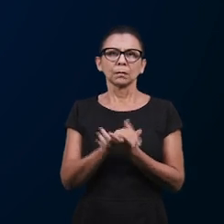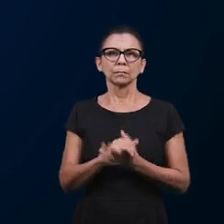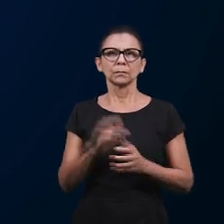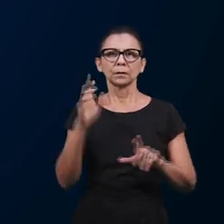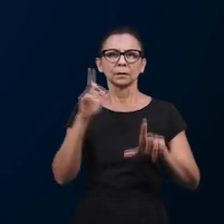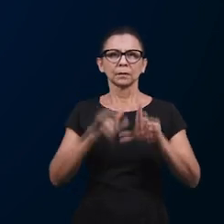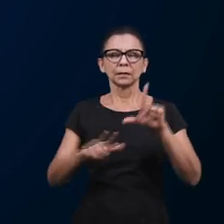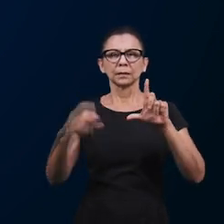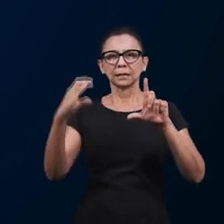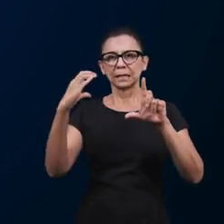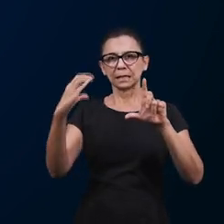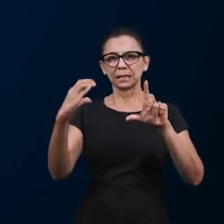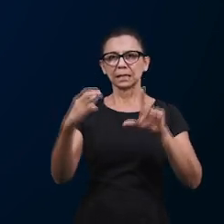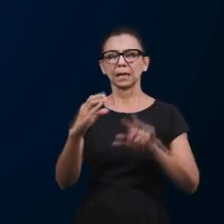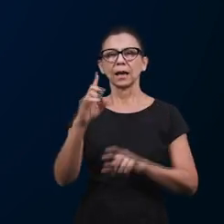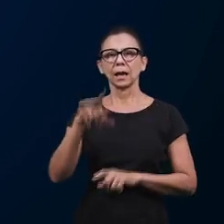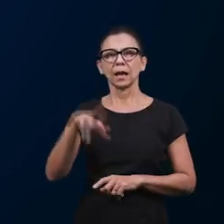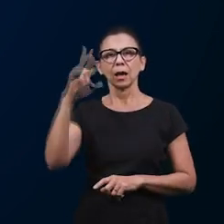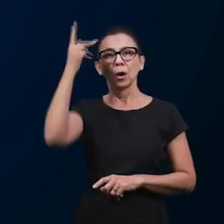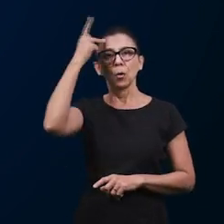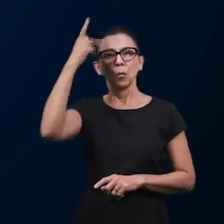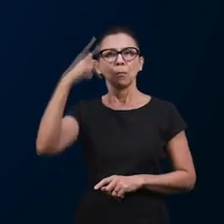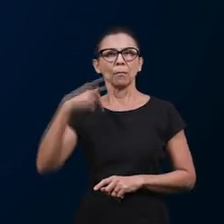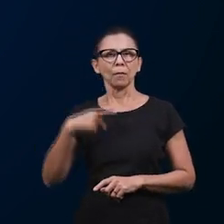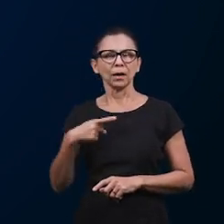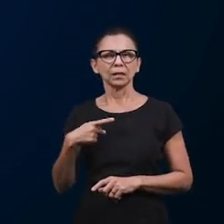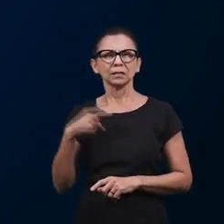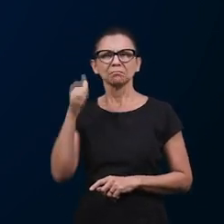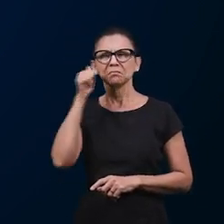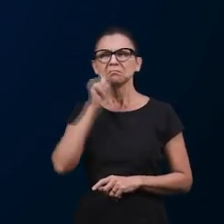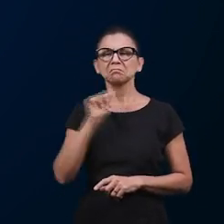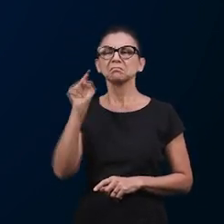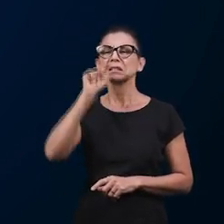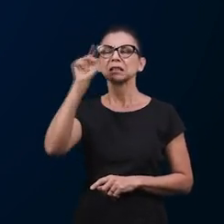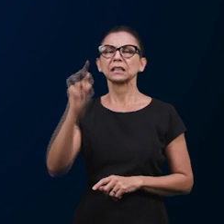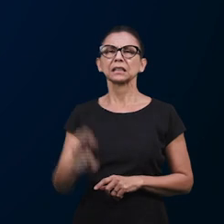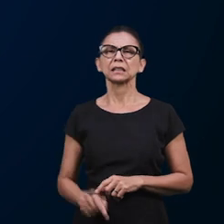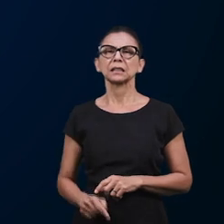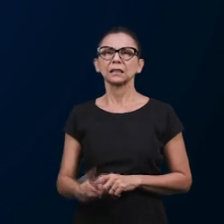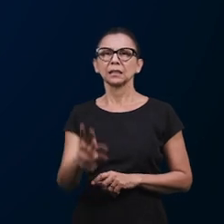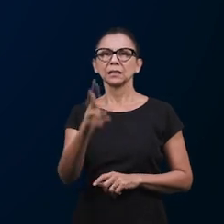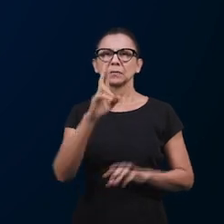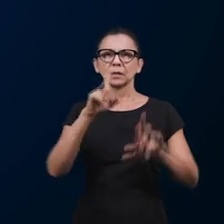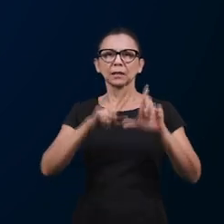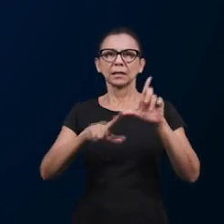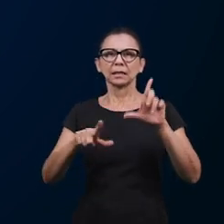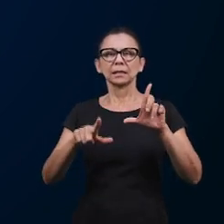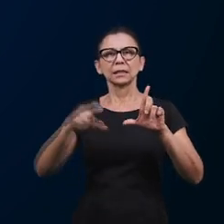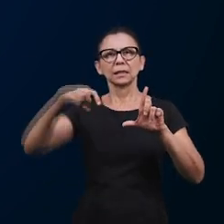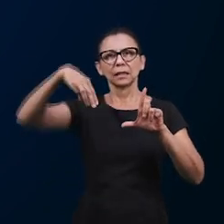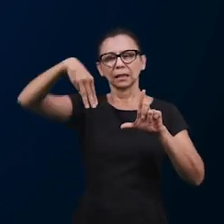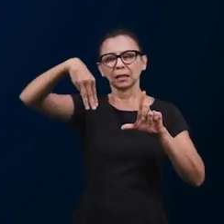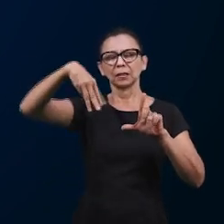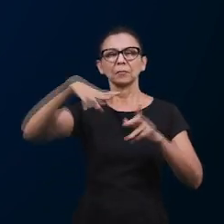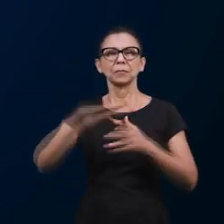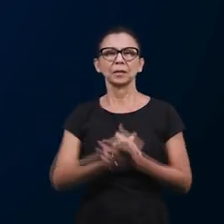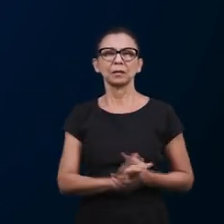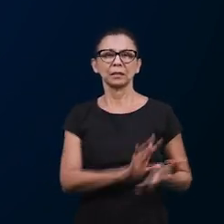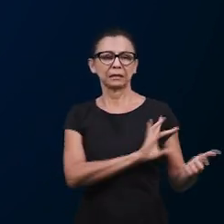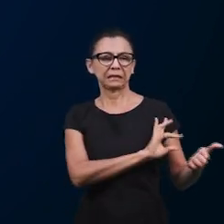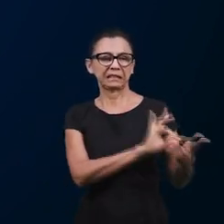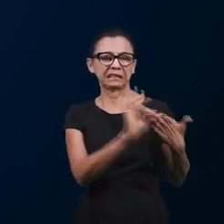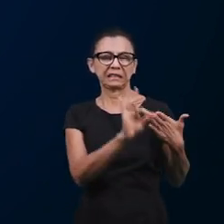resposta é a letra C, da carne. E quem é a mulher? A resposta é a letra M, maligno.